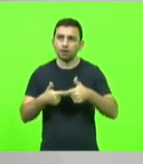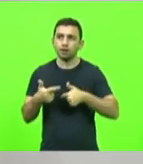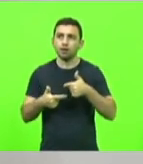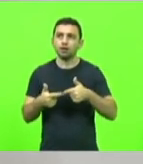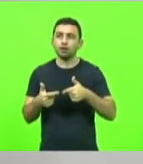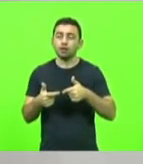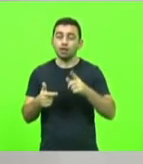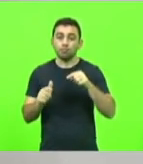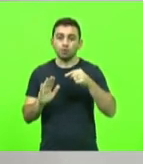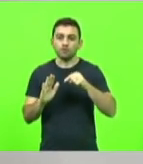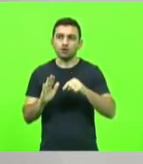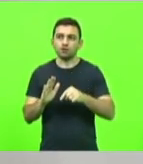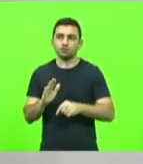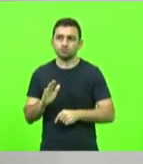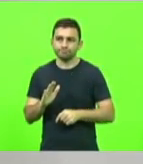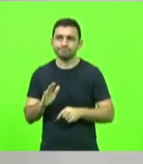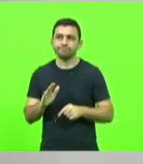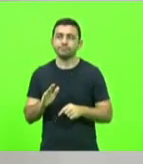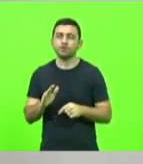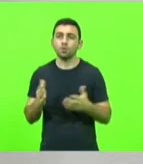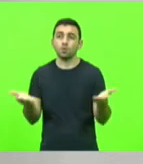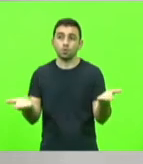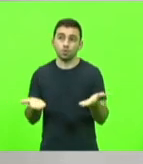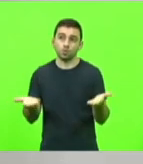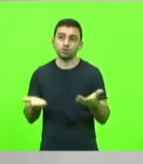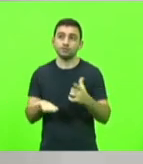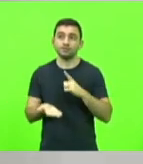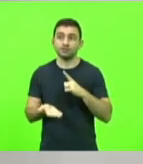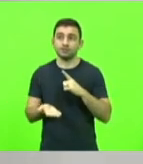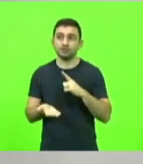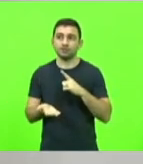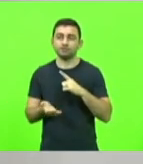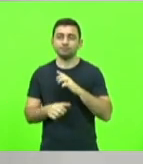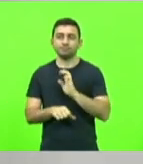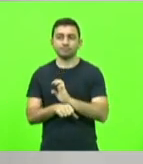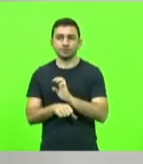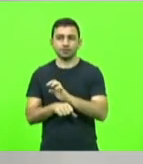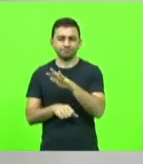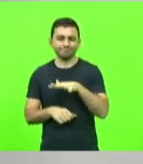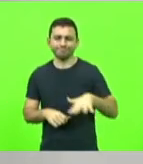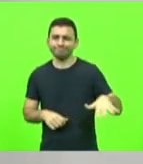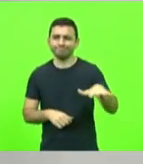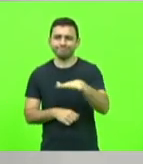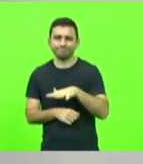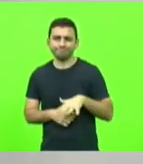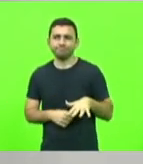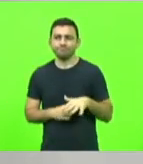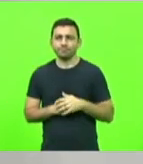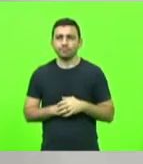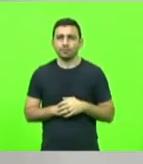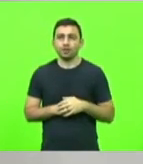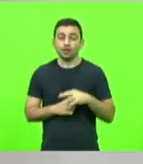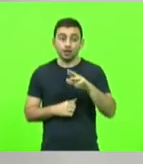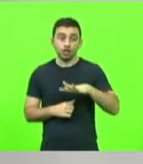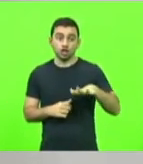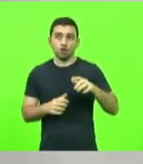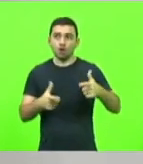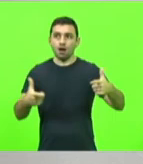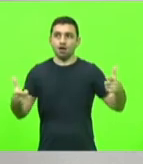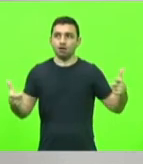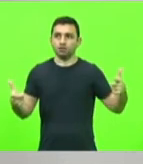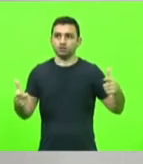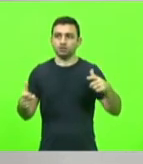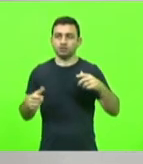alta complexidade, como hoje nós vemos aí no Estado inteiro. quando as regiões são grandes demais,